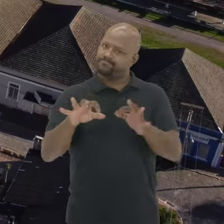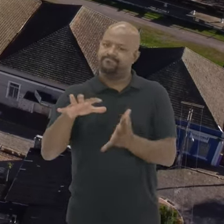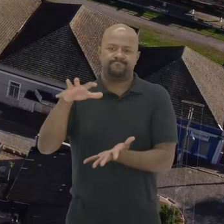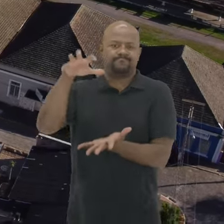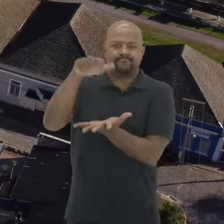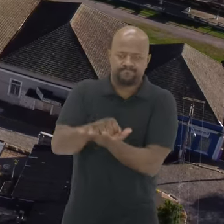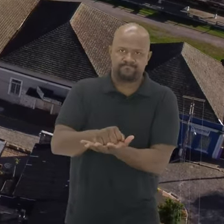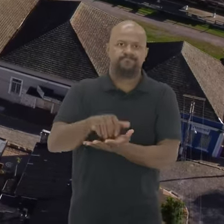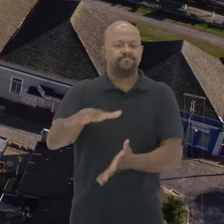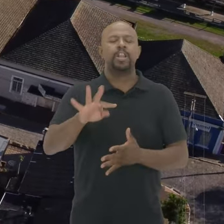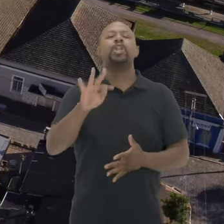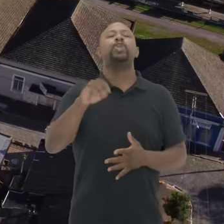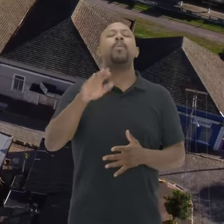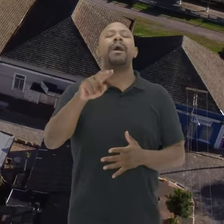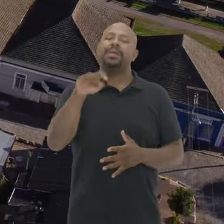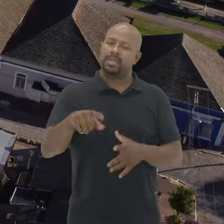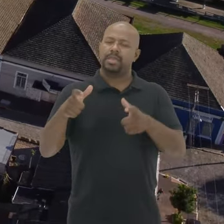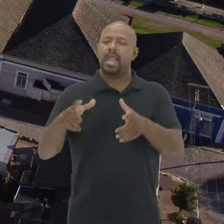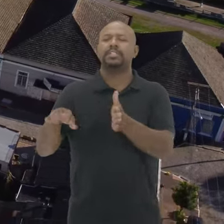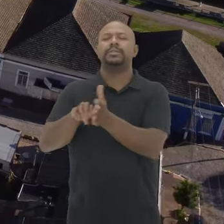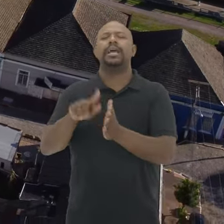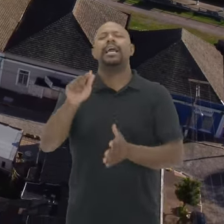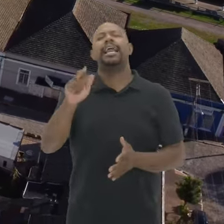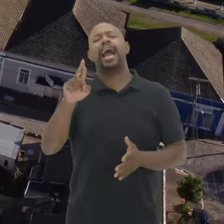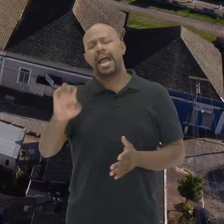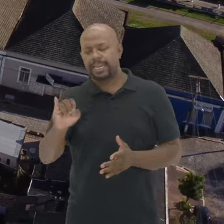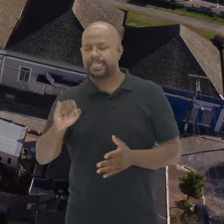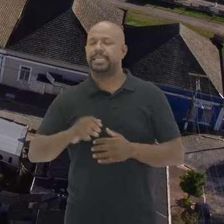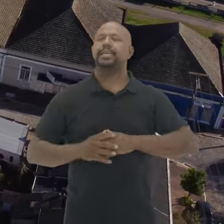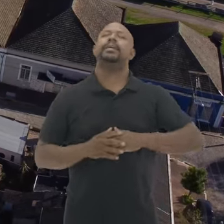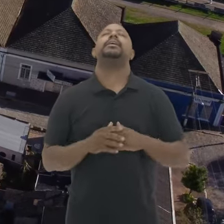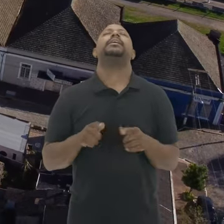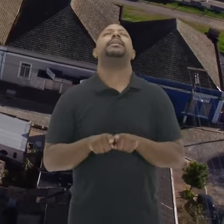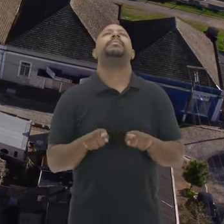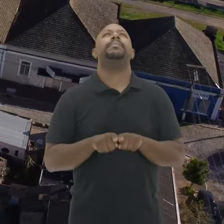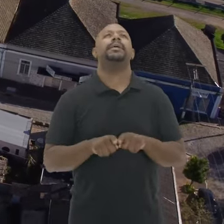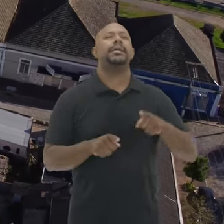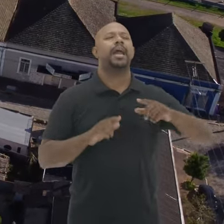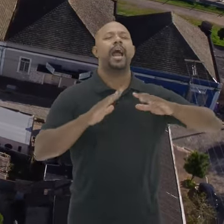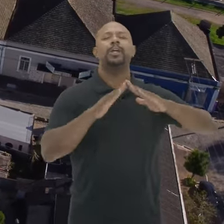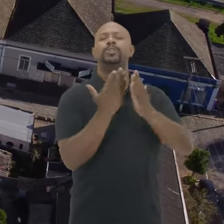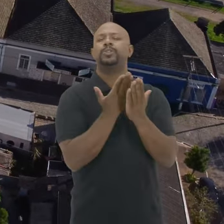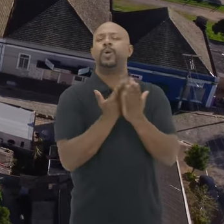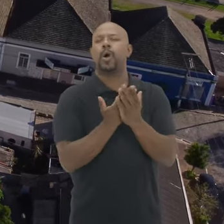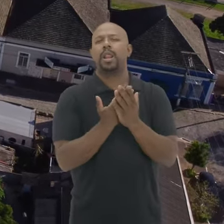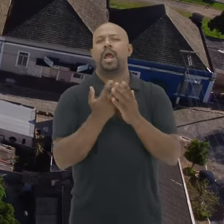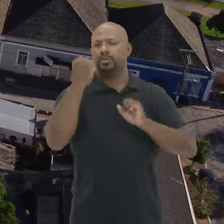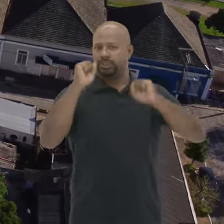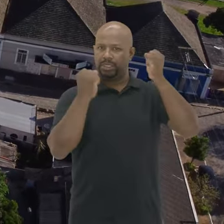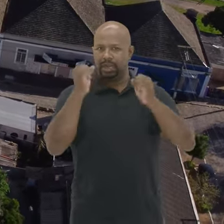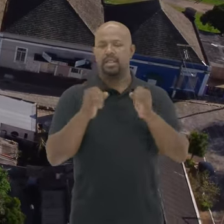Algumas das edificações Por exemplo aqui A estação da Gare Também A escola